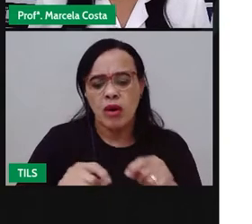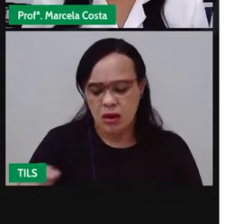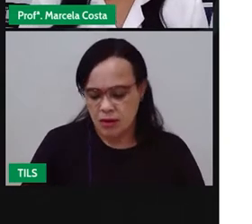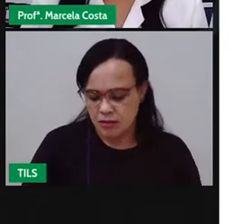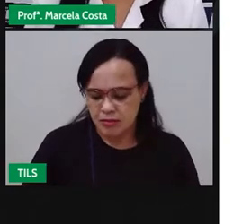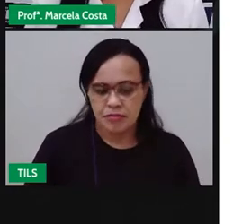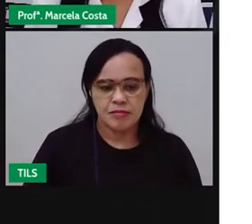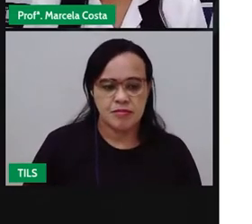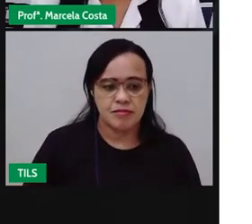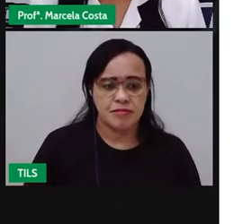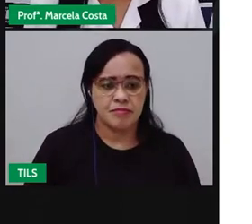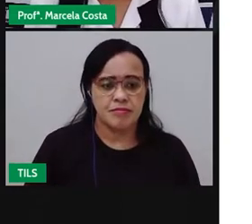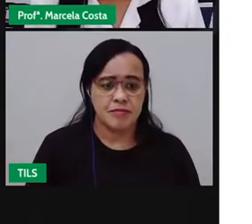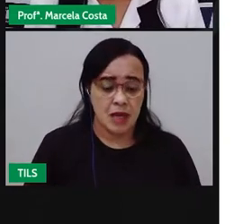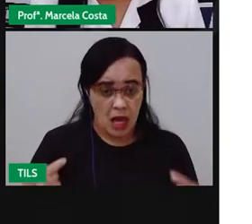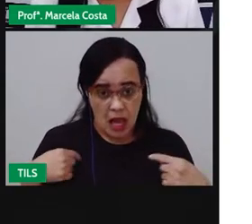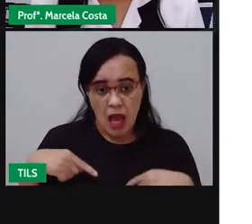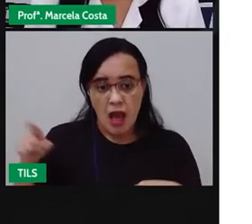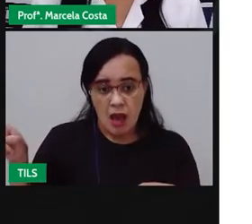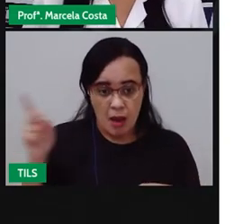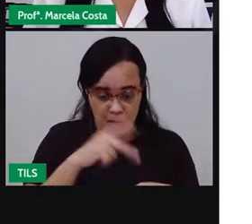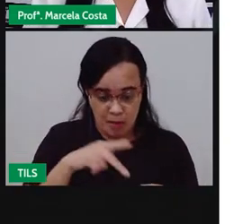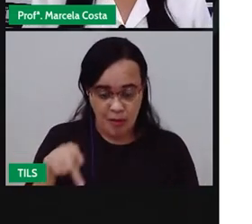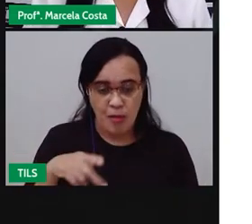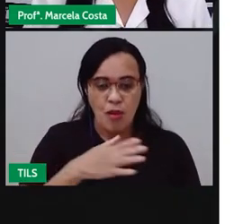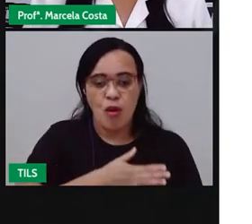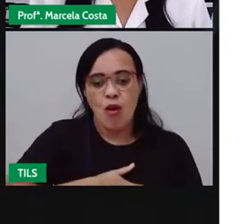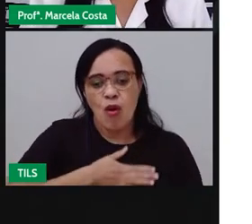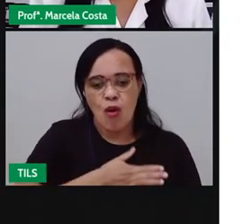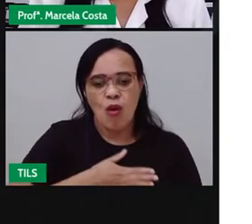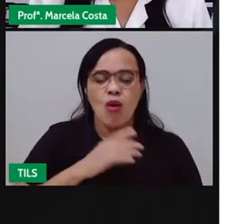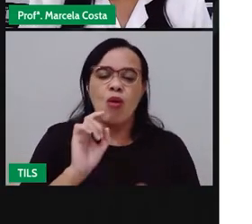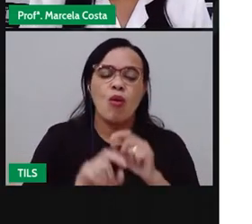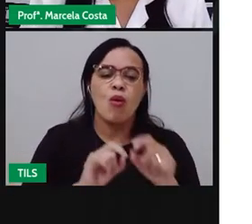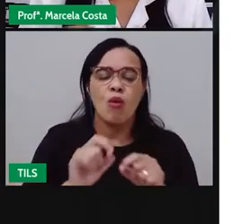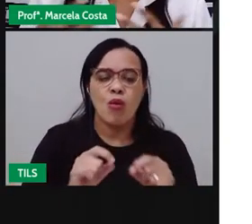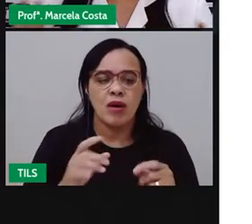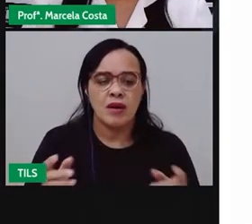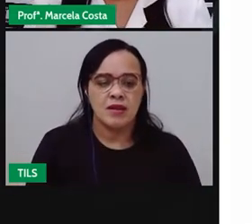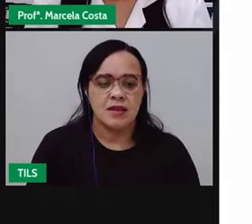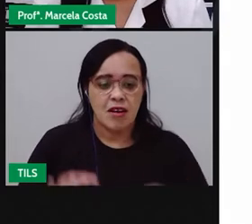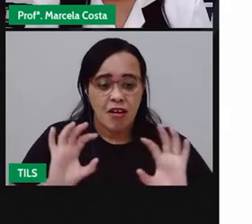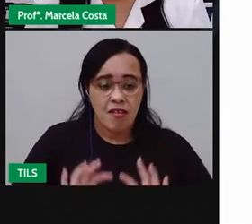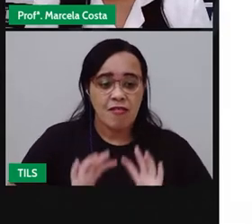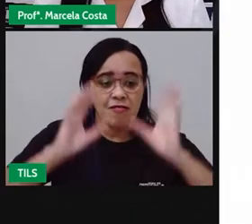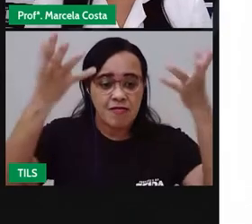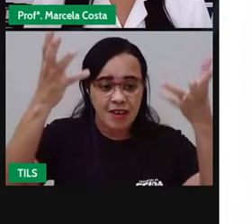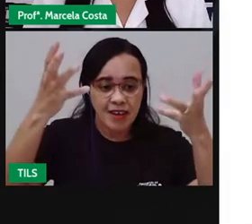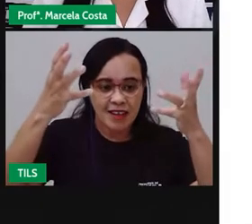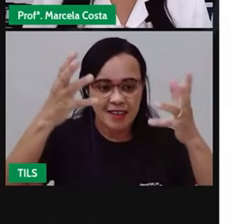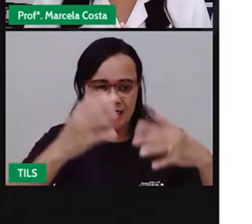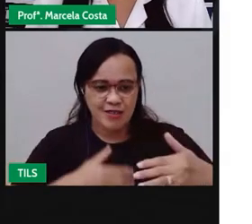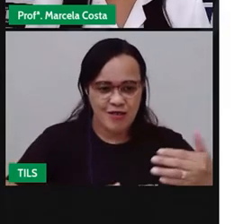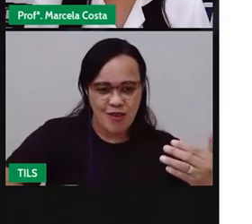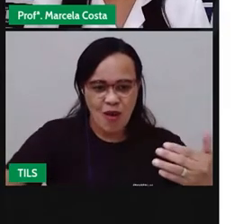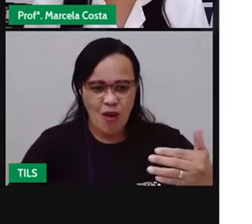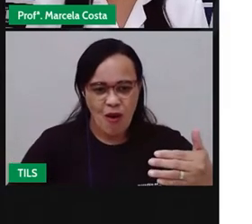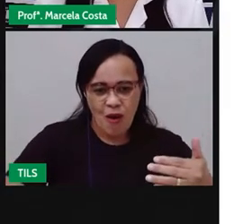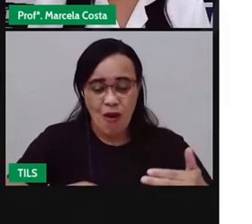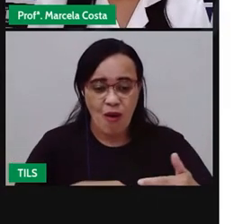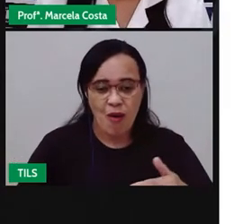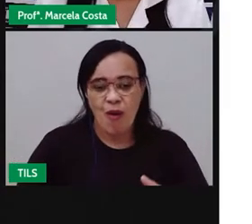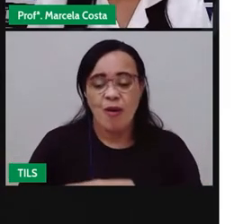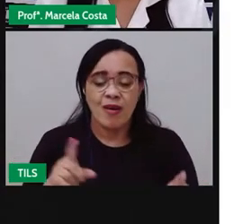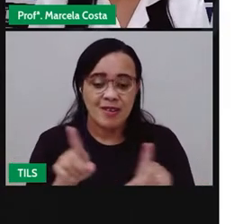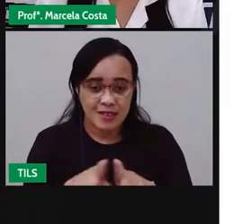Eu gosto muito das festas de forró, dos festivais de